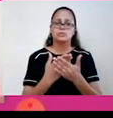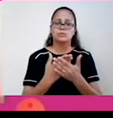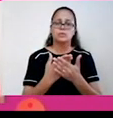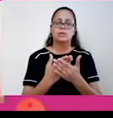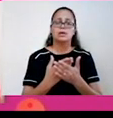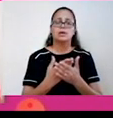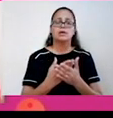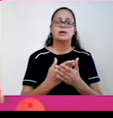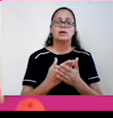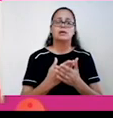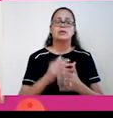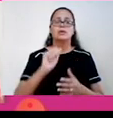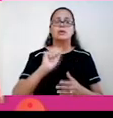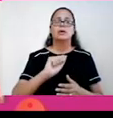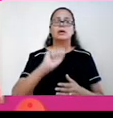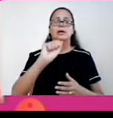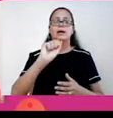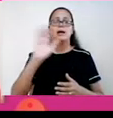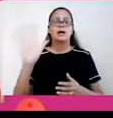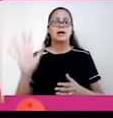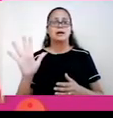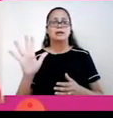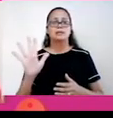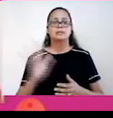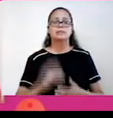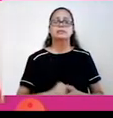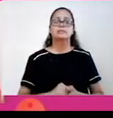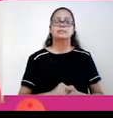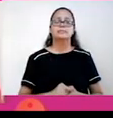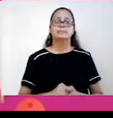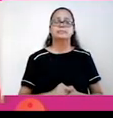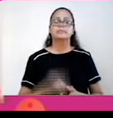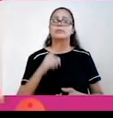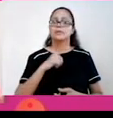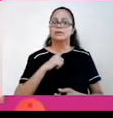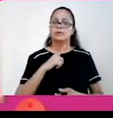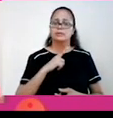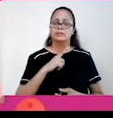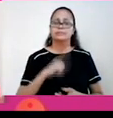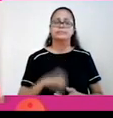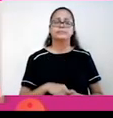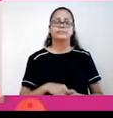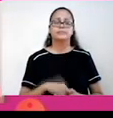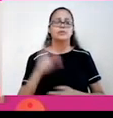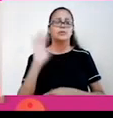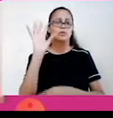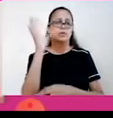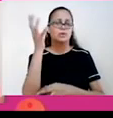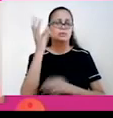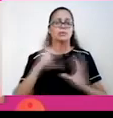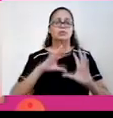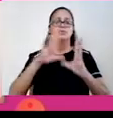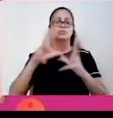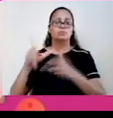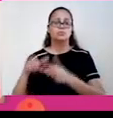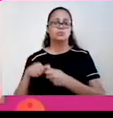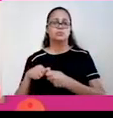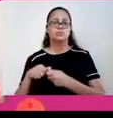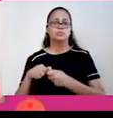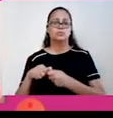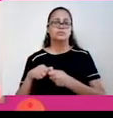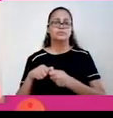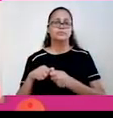Ásia, a Ásia é outro continente do mundo aí, que tem quase todos os tipos de clima do mundo. Nós temos os principais fatores